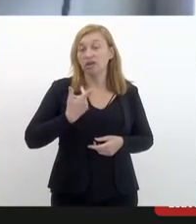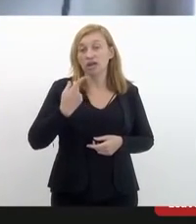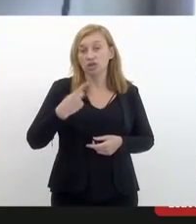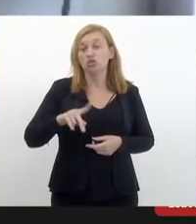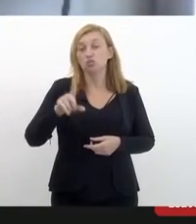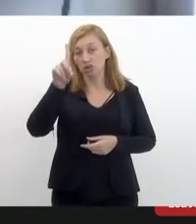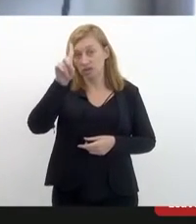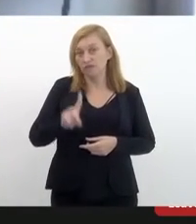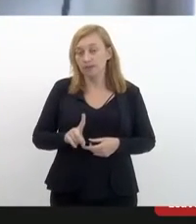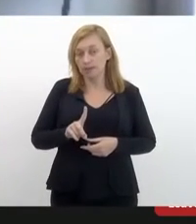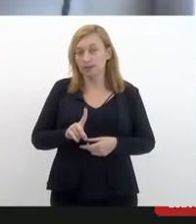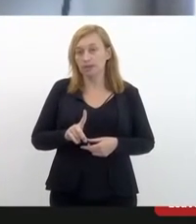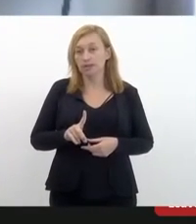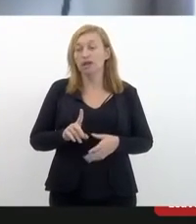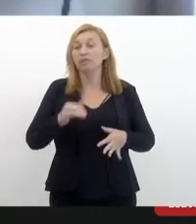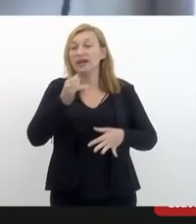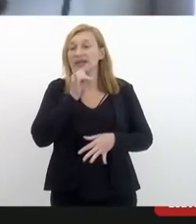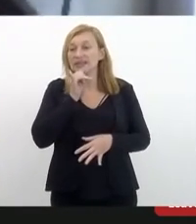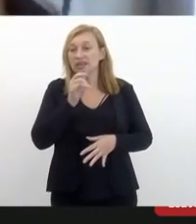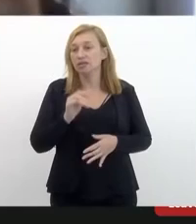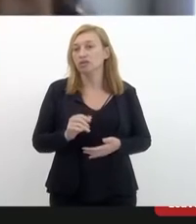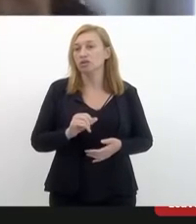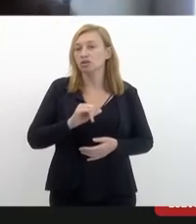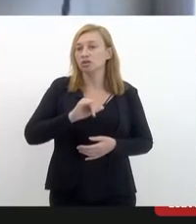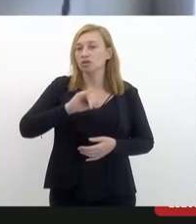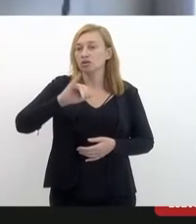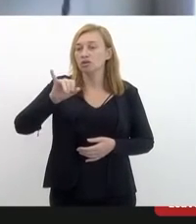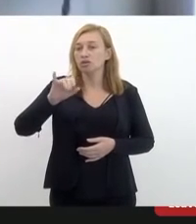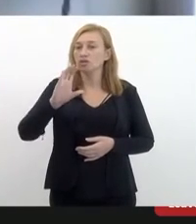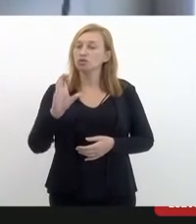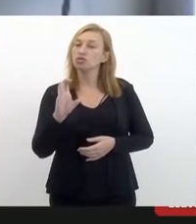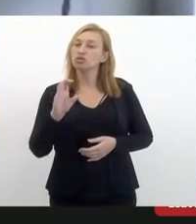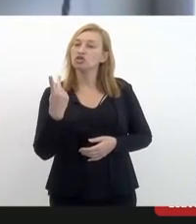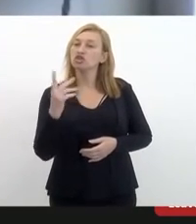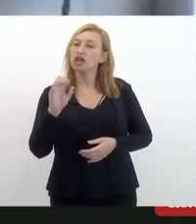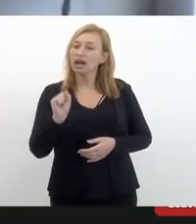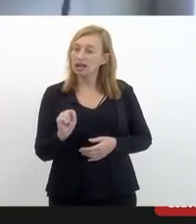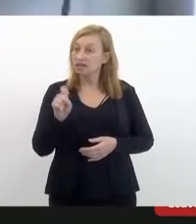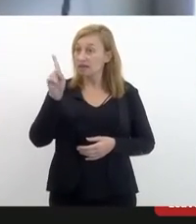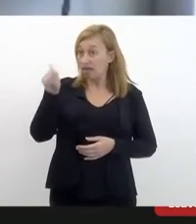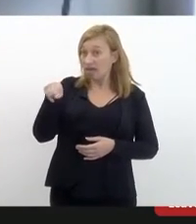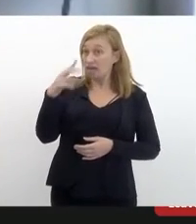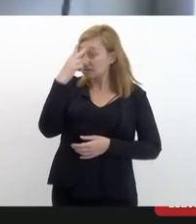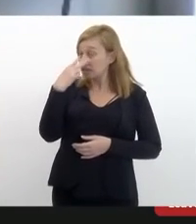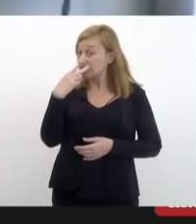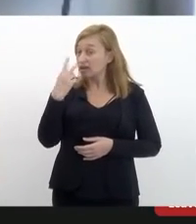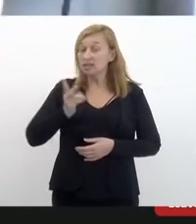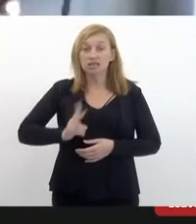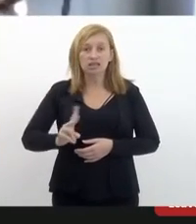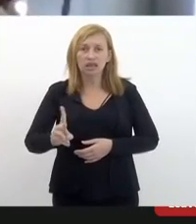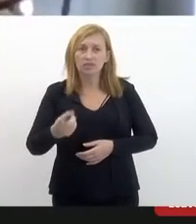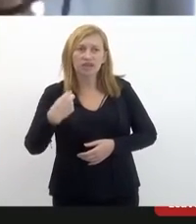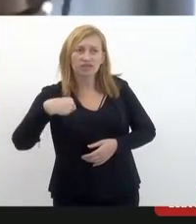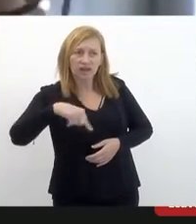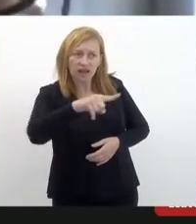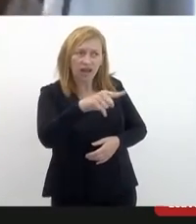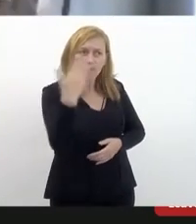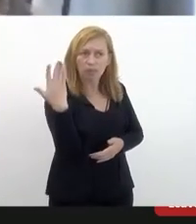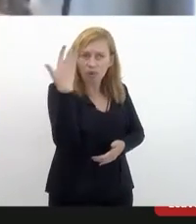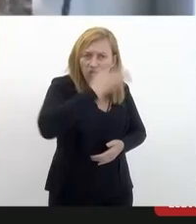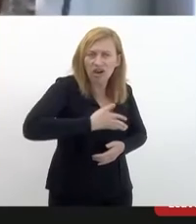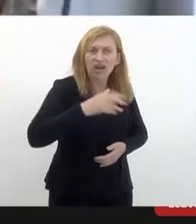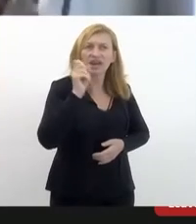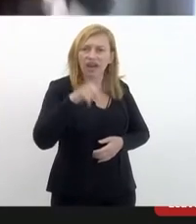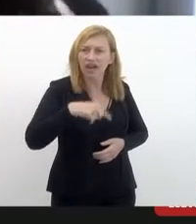sua deficiência. Por exemplo, o Charles é certo. Ele toda vez vai ter que ir lá provar